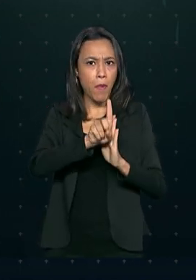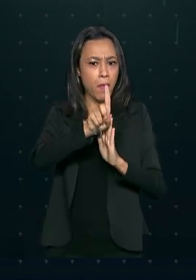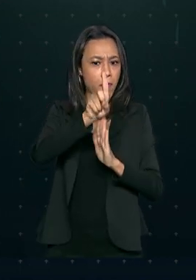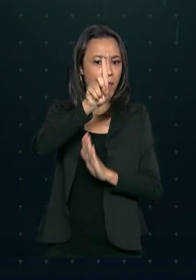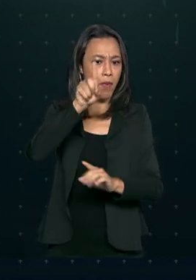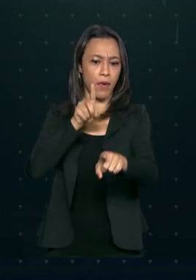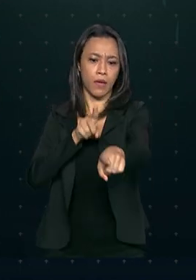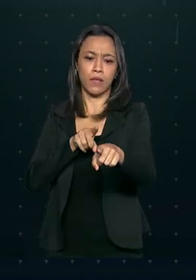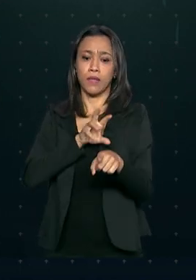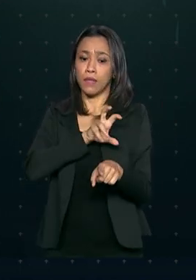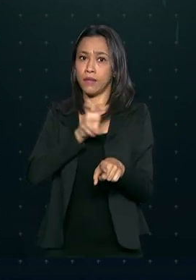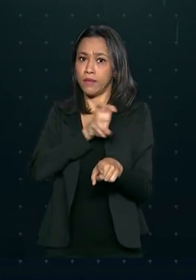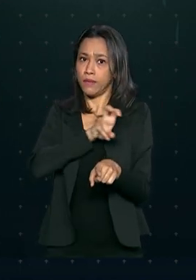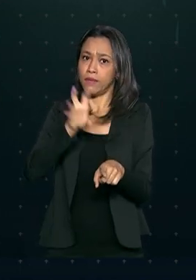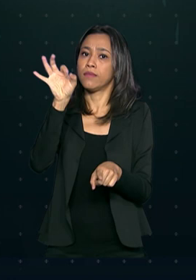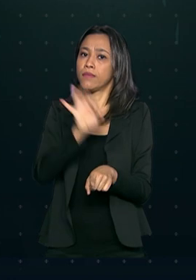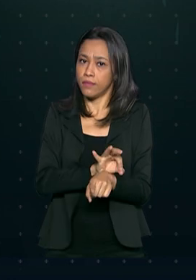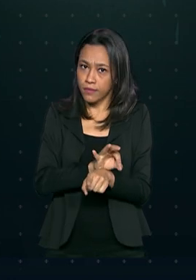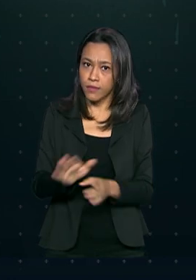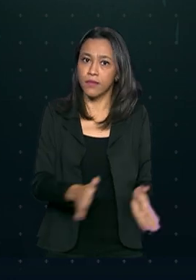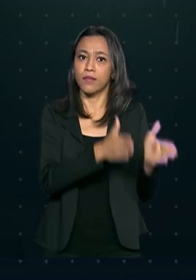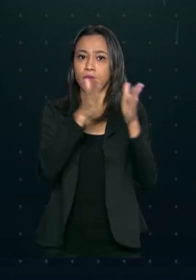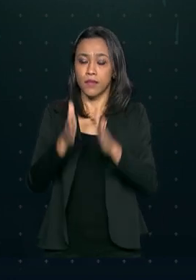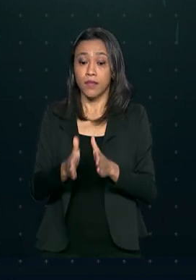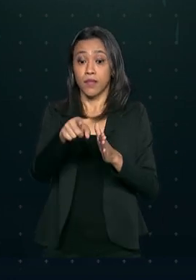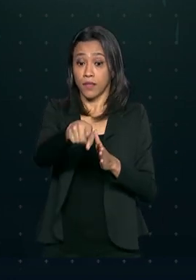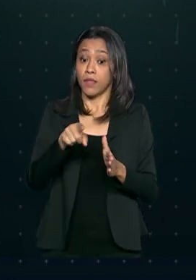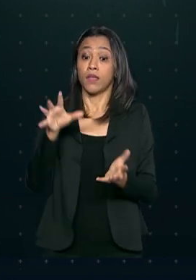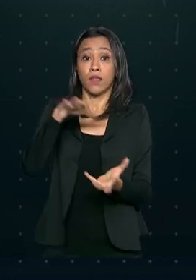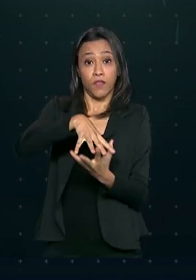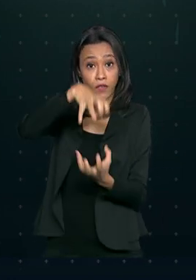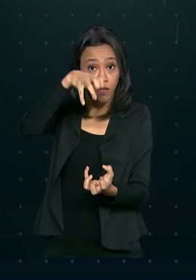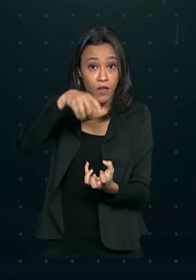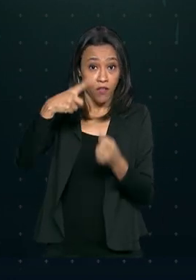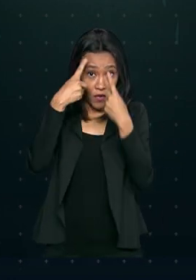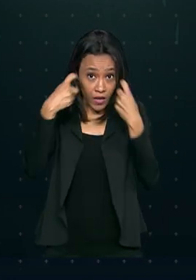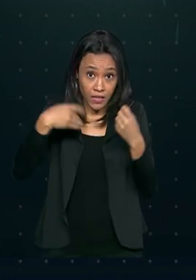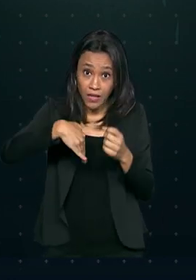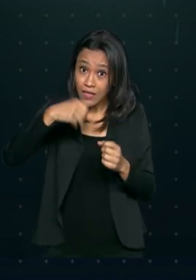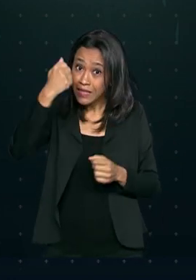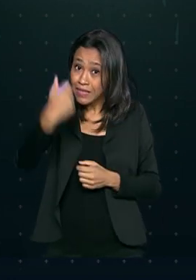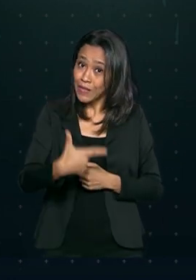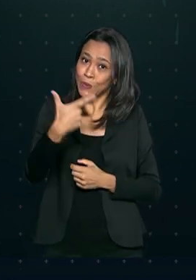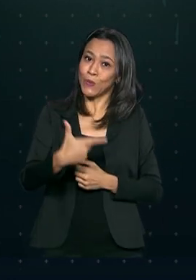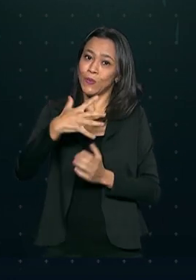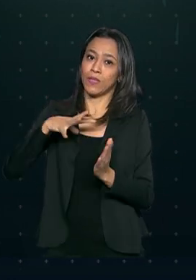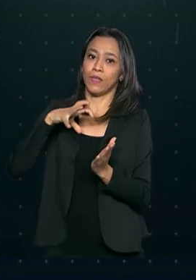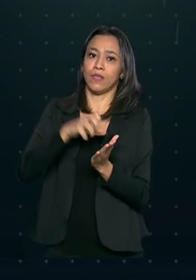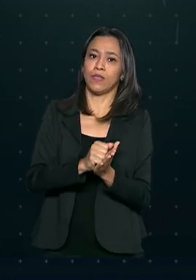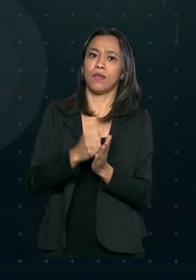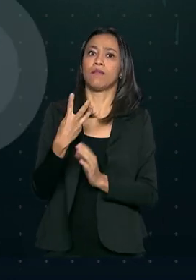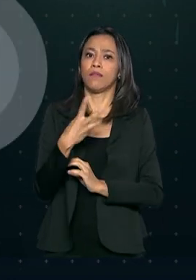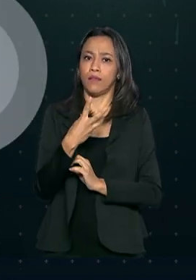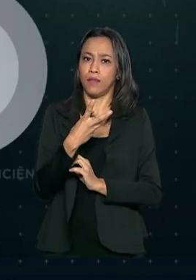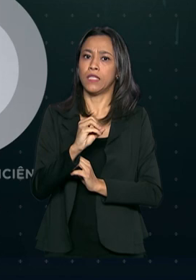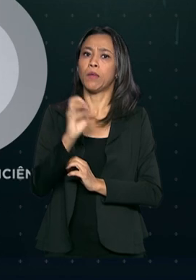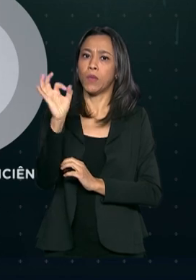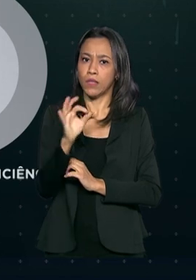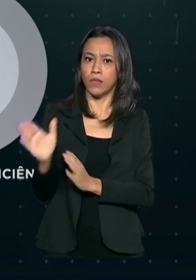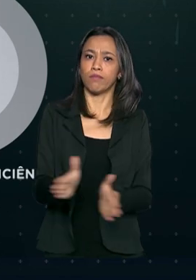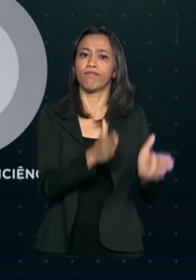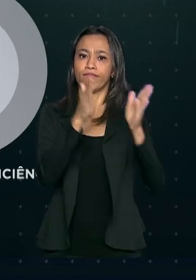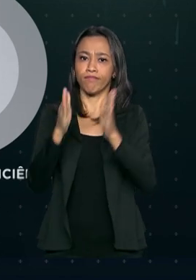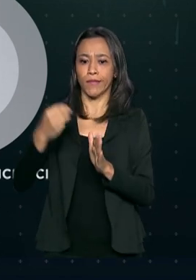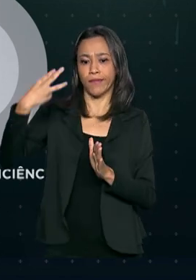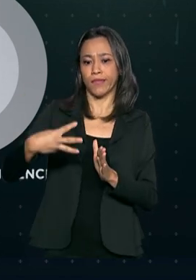% dos comunicados. A violência contra idosos é a segunda mais registrada, chegando a 30%. O terceiro